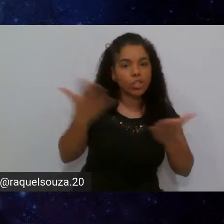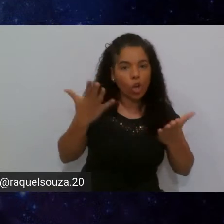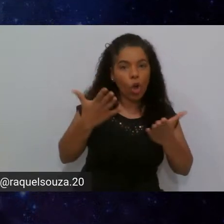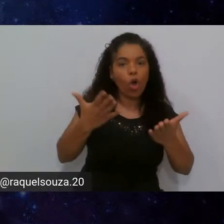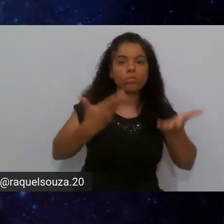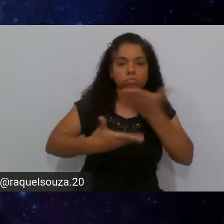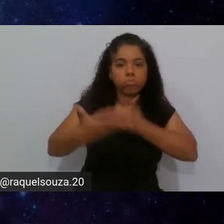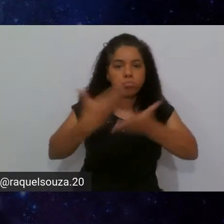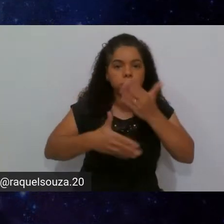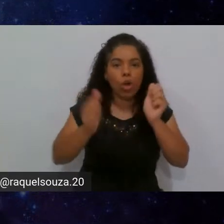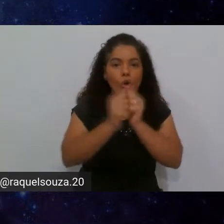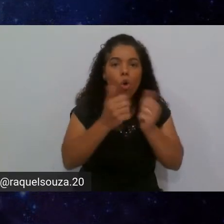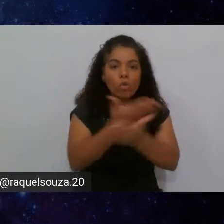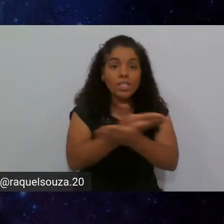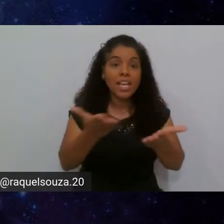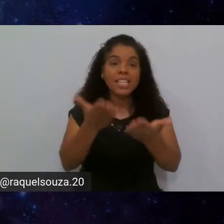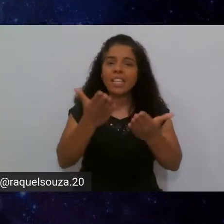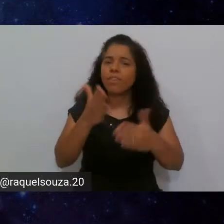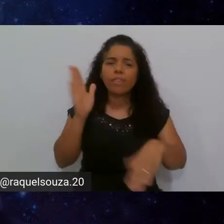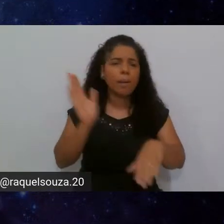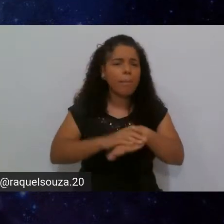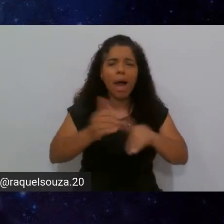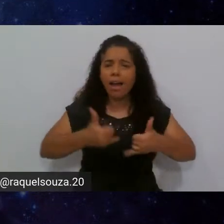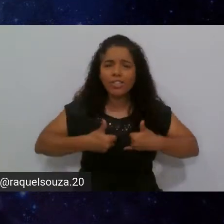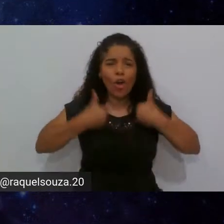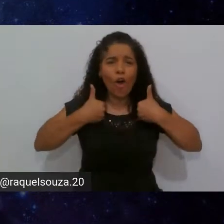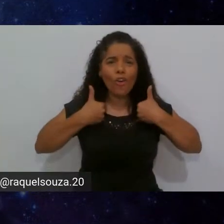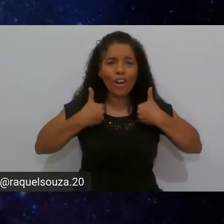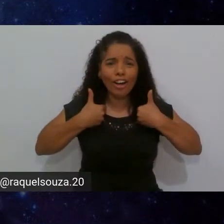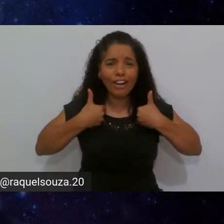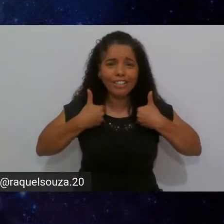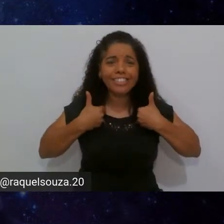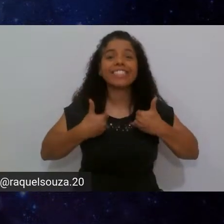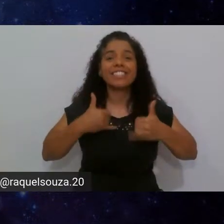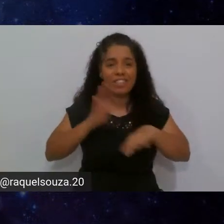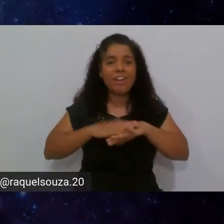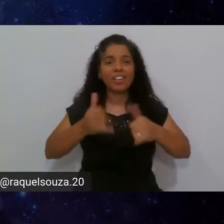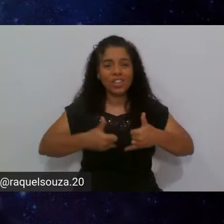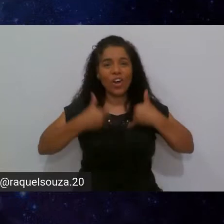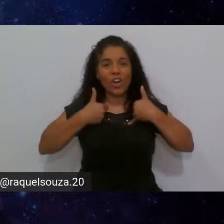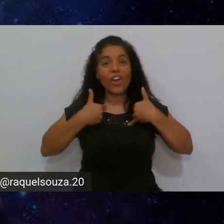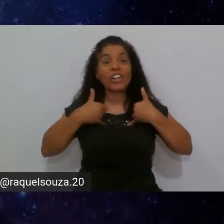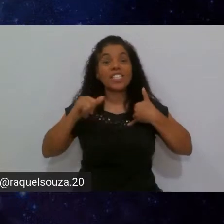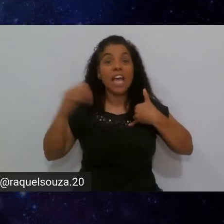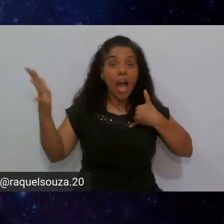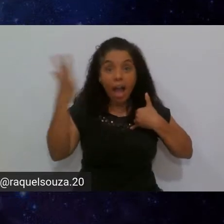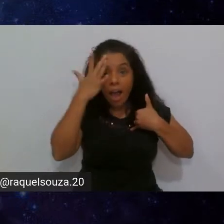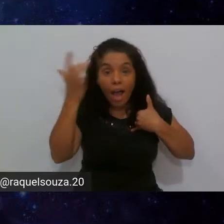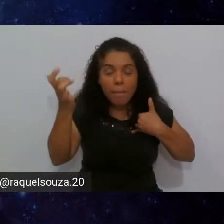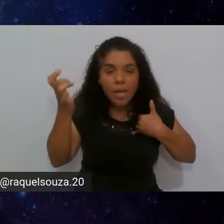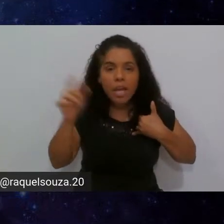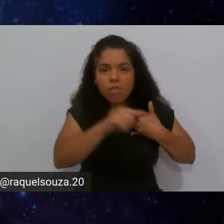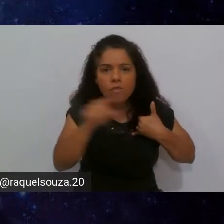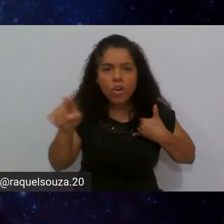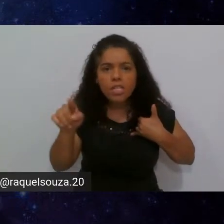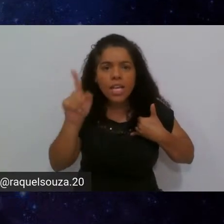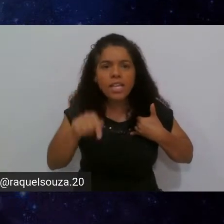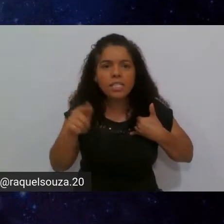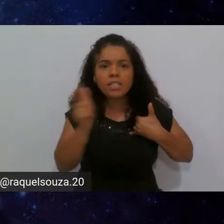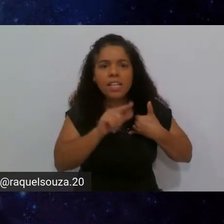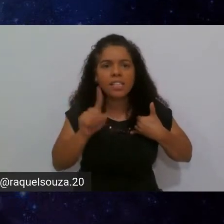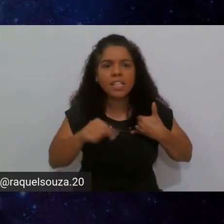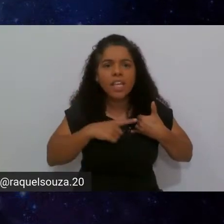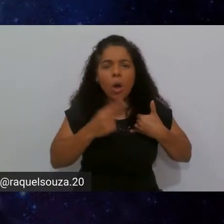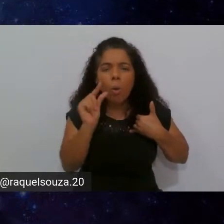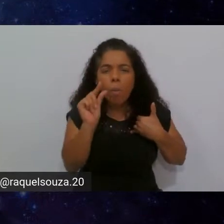compartilharam com vocês vão ficar mais orgulhosos ainda se amanhã vocês colocarem pelo